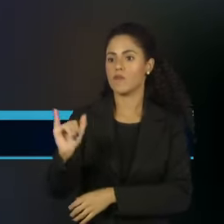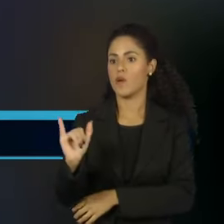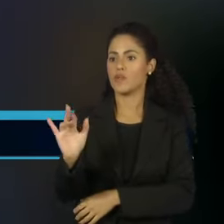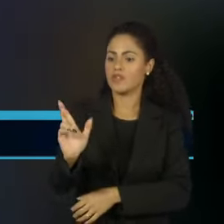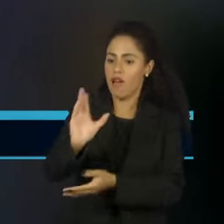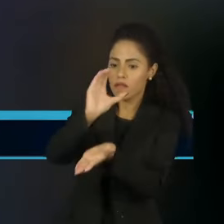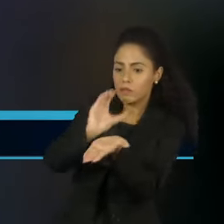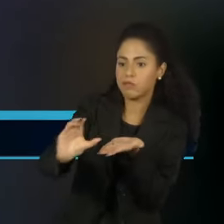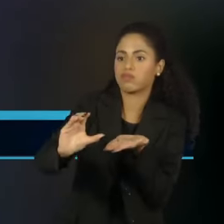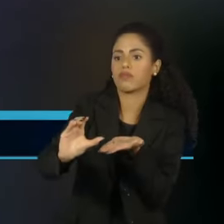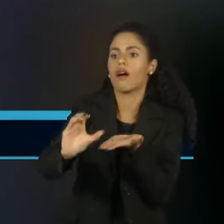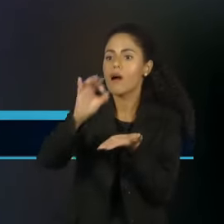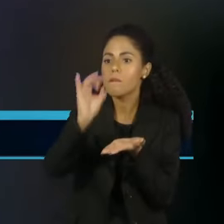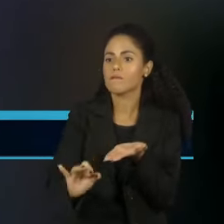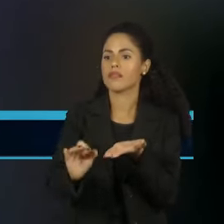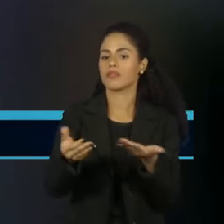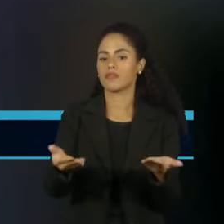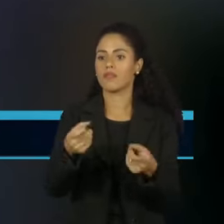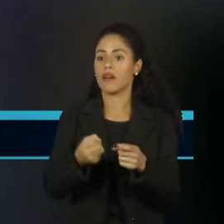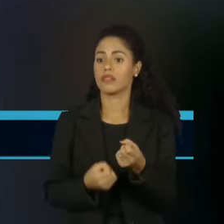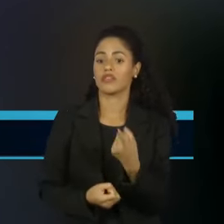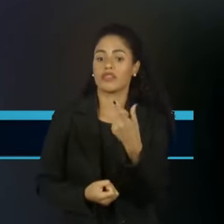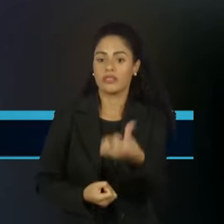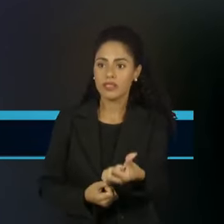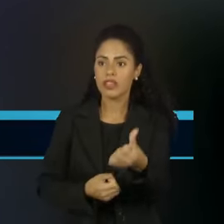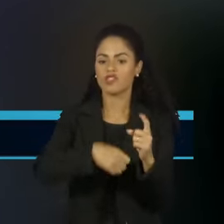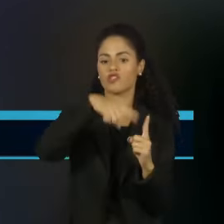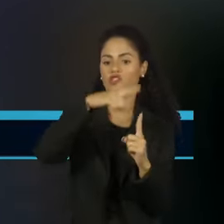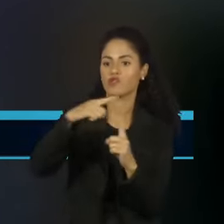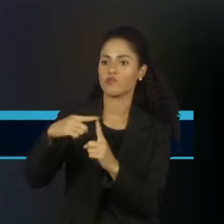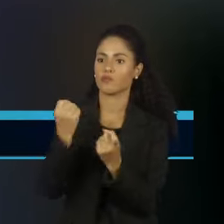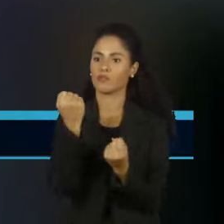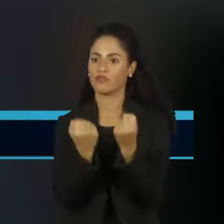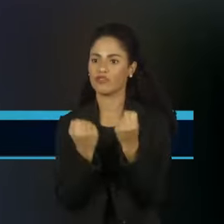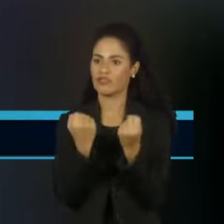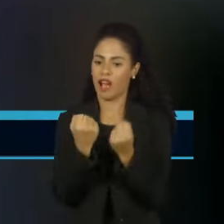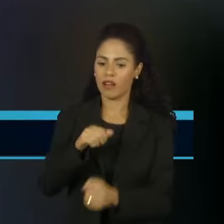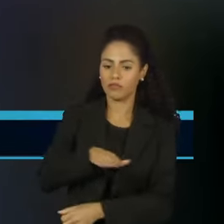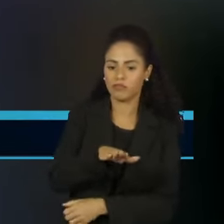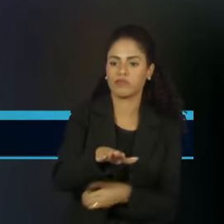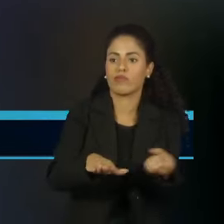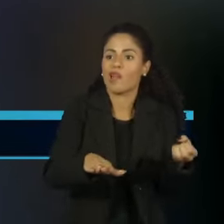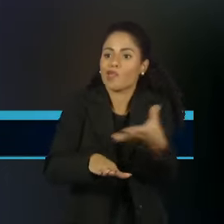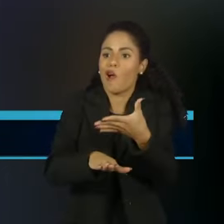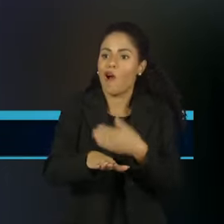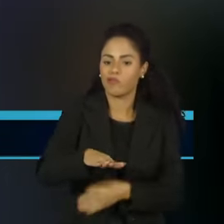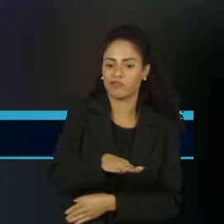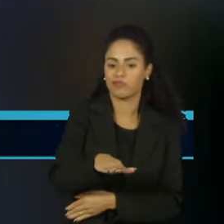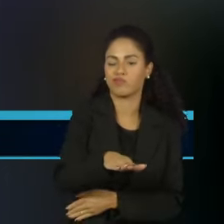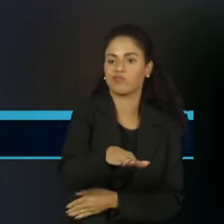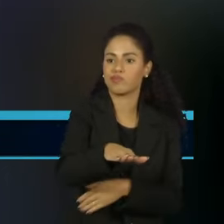investimentos e 16 novos modelos, novos veículos,